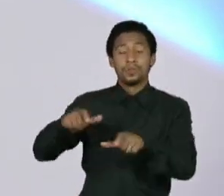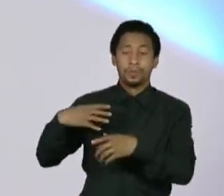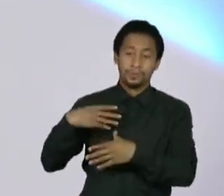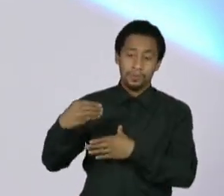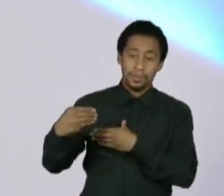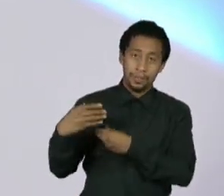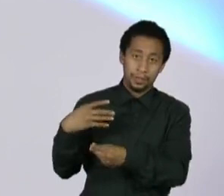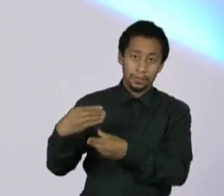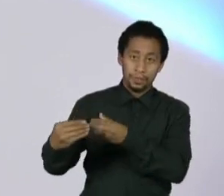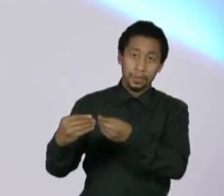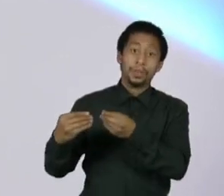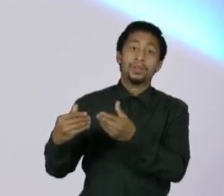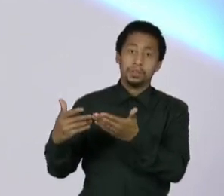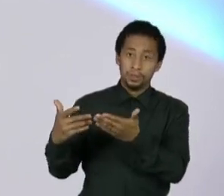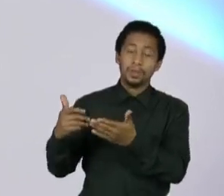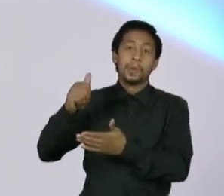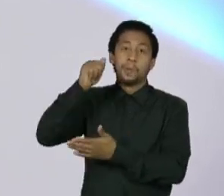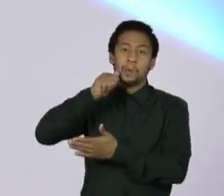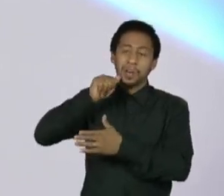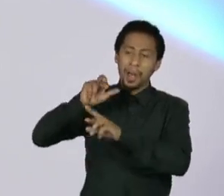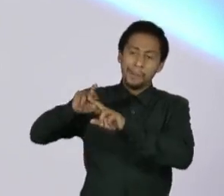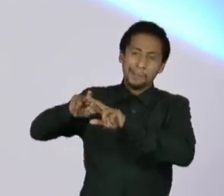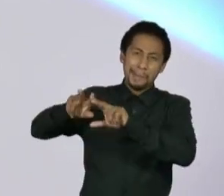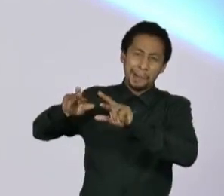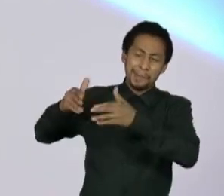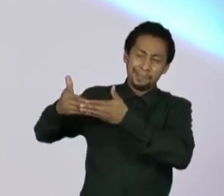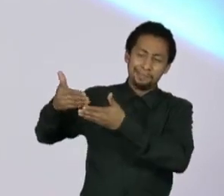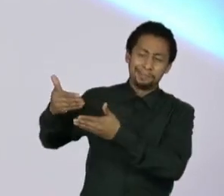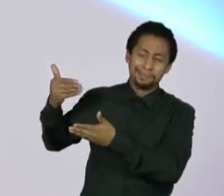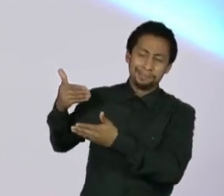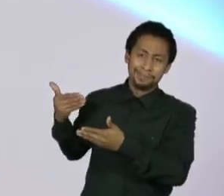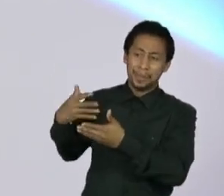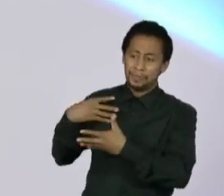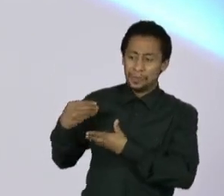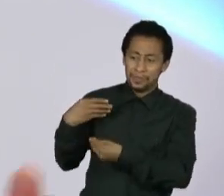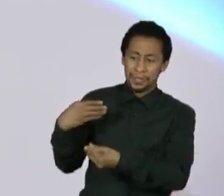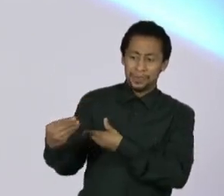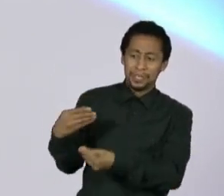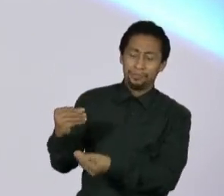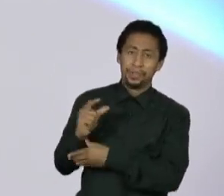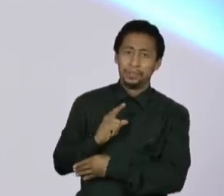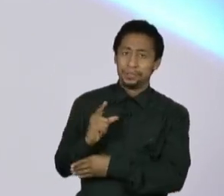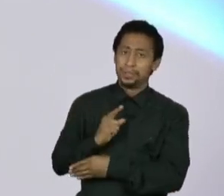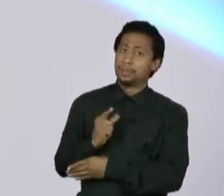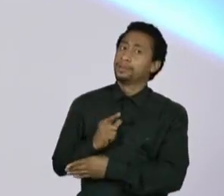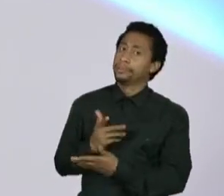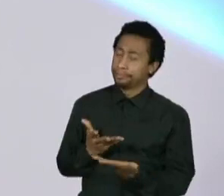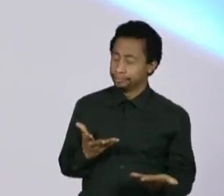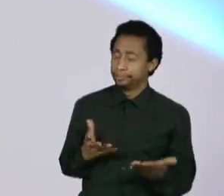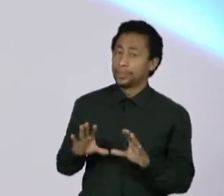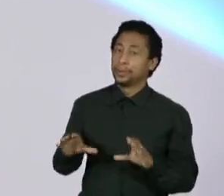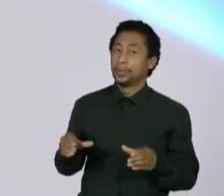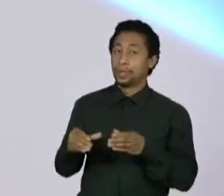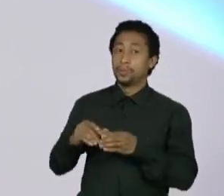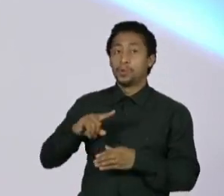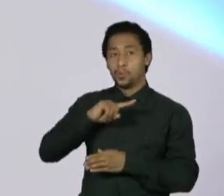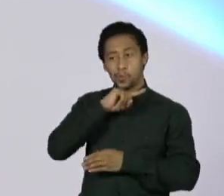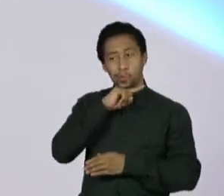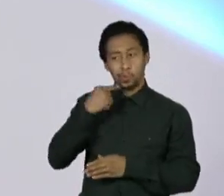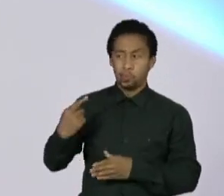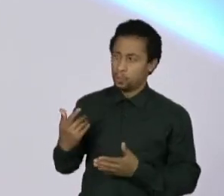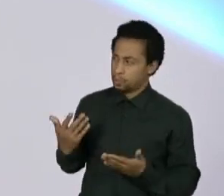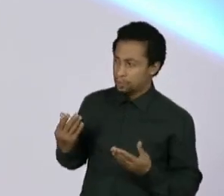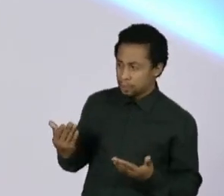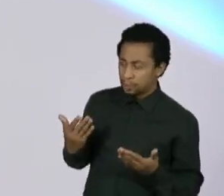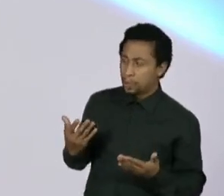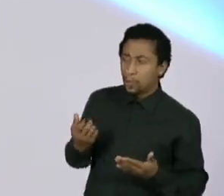mulheres e que os próprios russos não conseguem